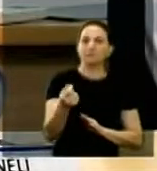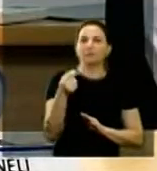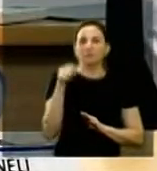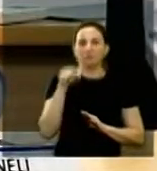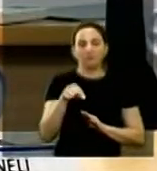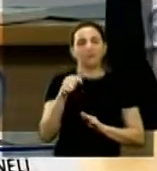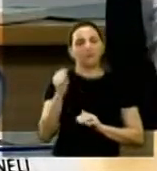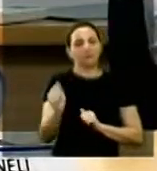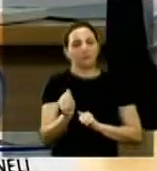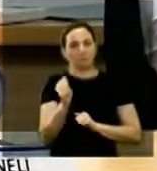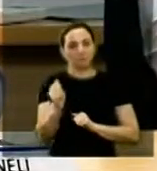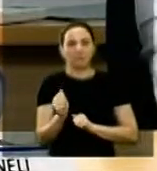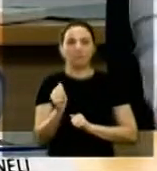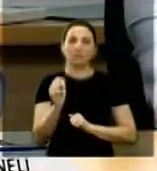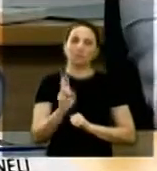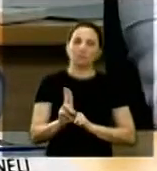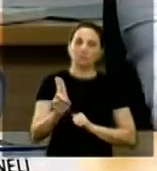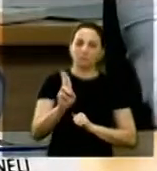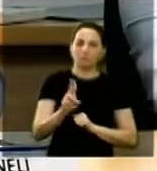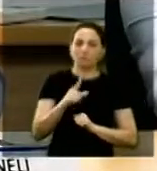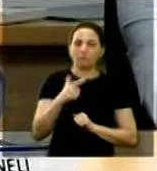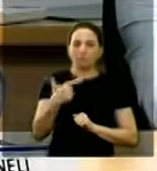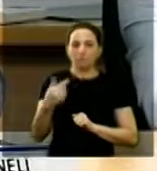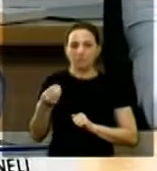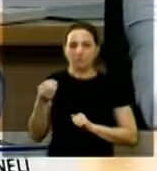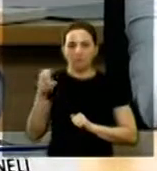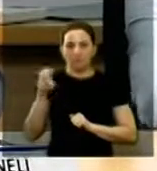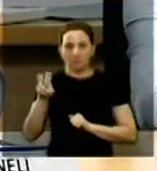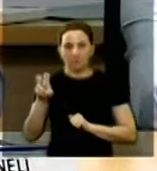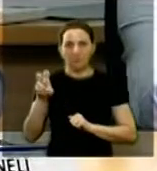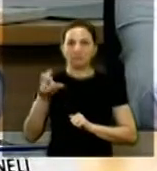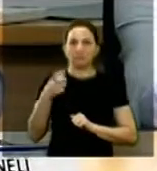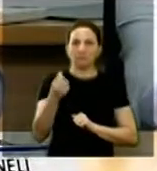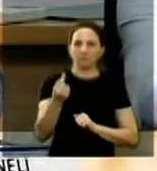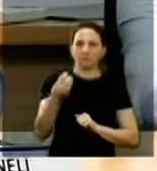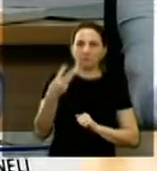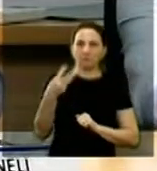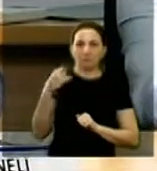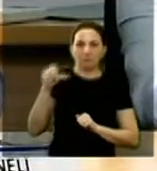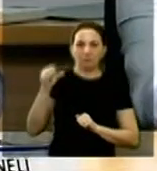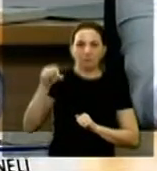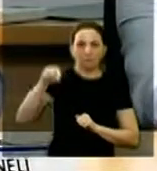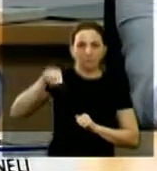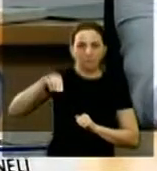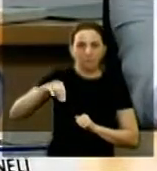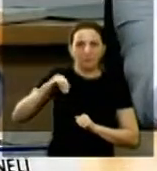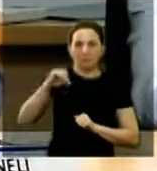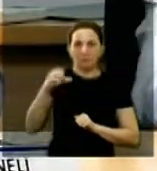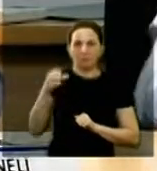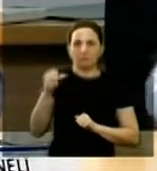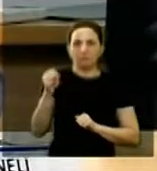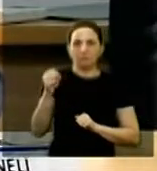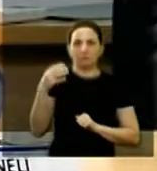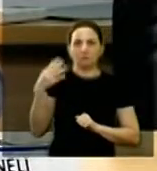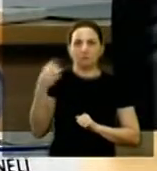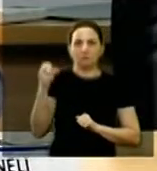para o exercício financeiro de 2015 em R$ 639.848